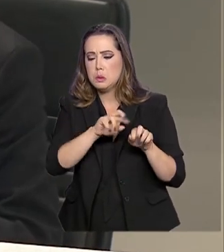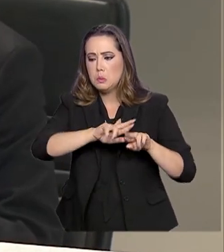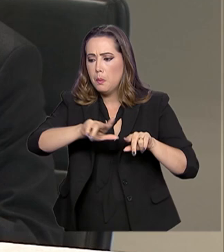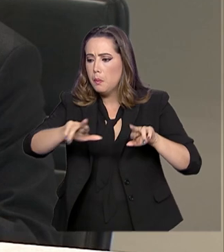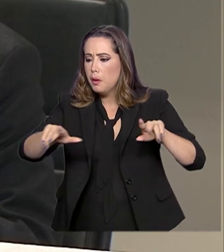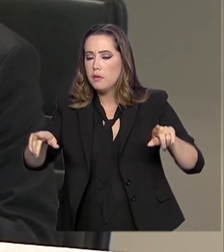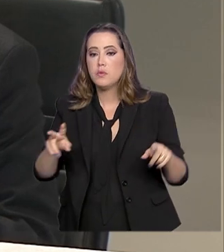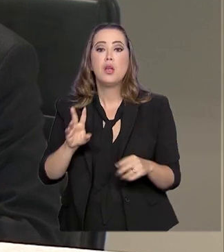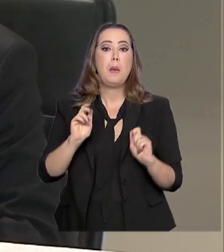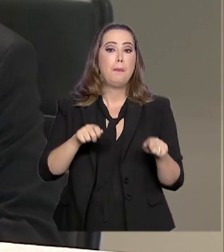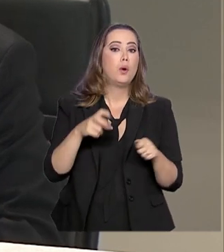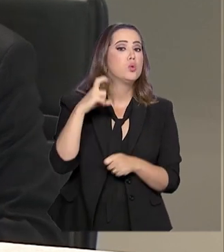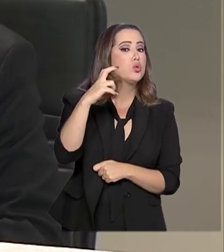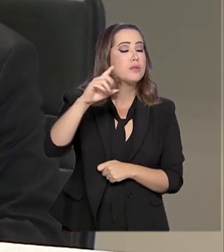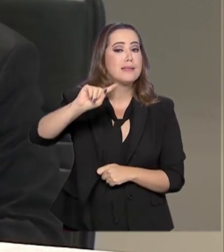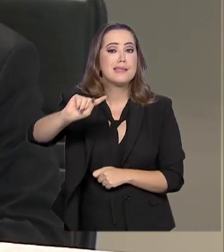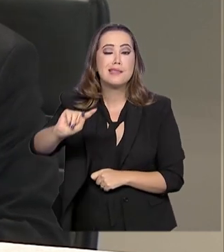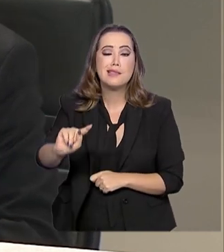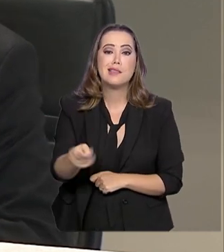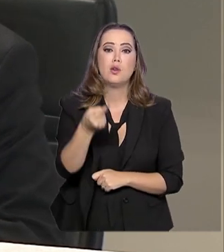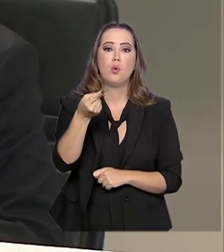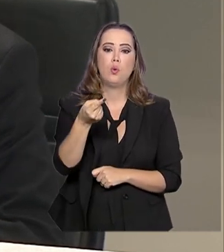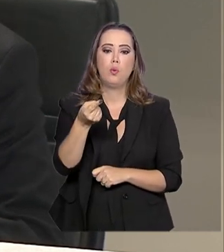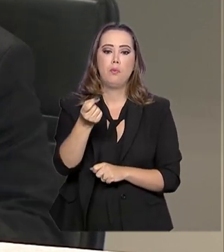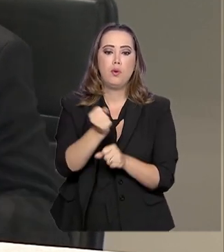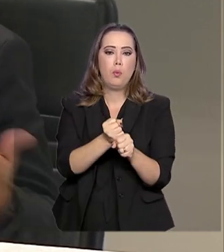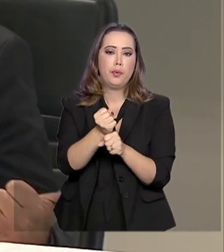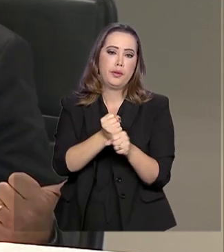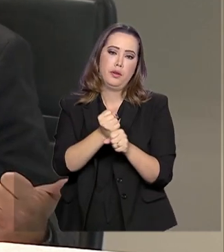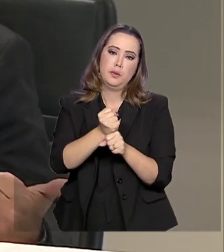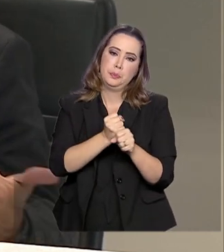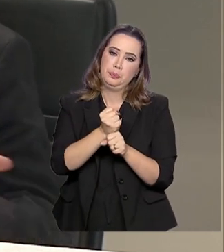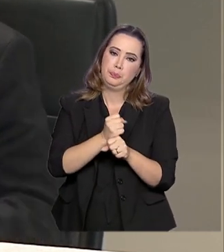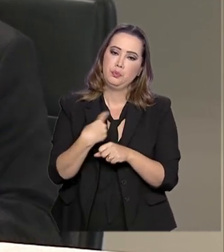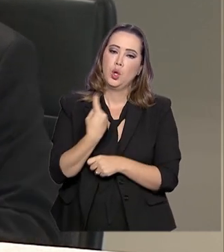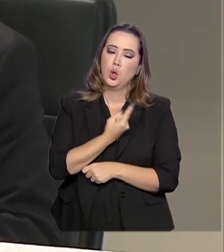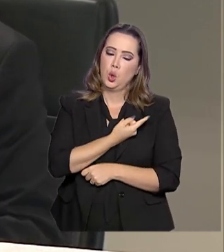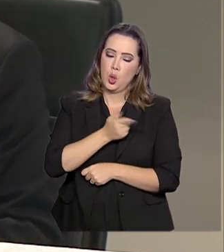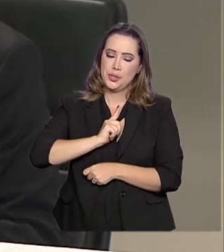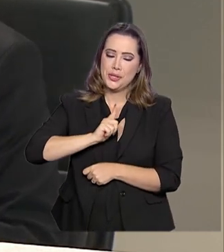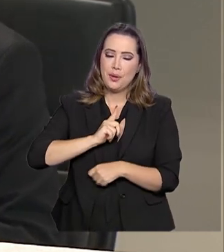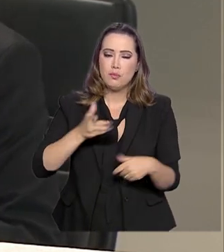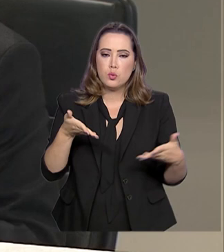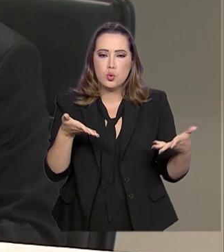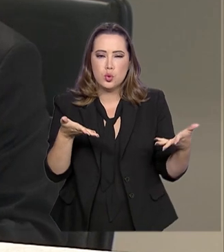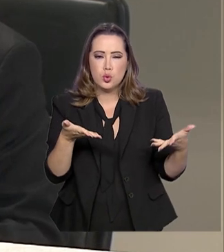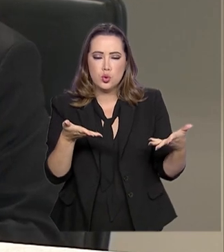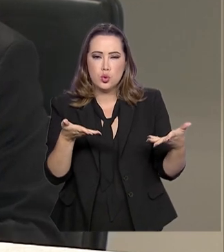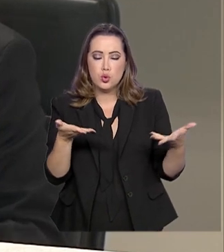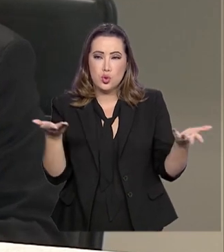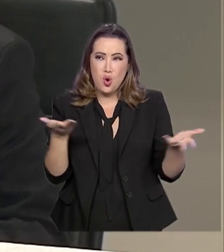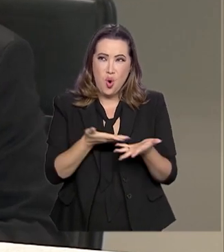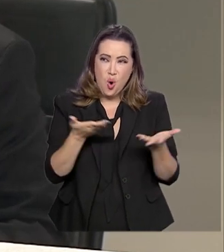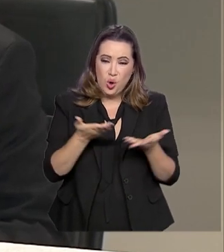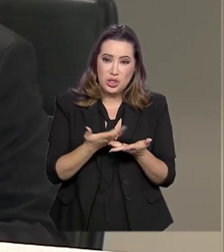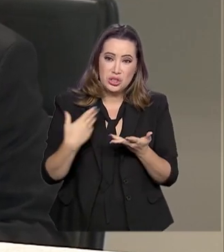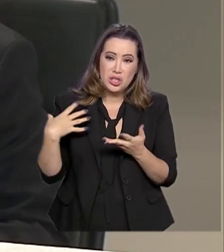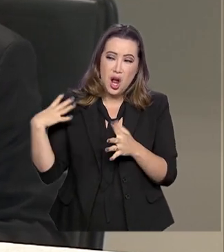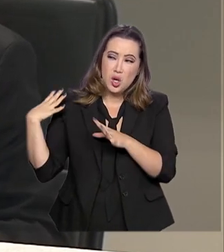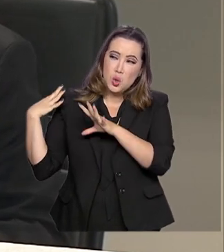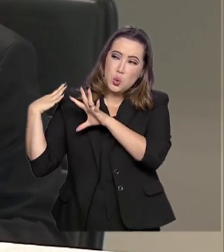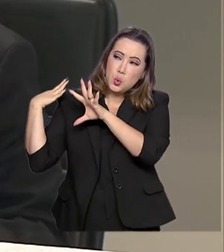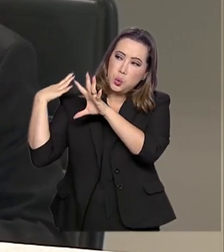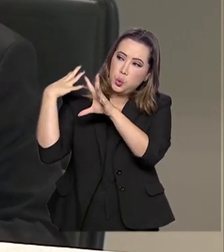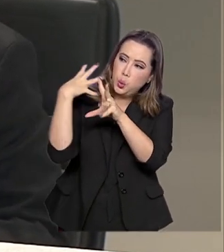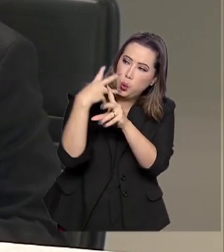anual de 5 mil vestígios sendo processados. Lembrando que nós temos aí um acúmulo que vem não dessa